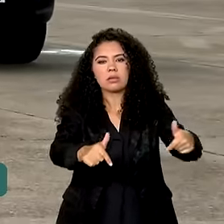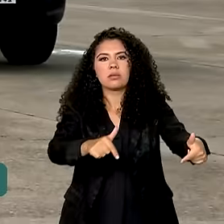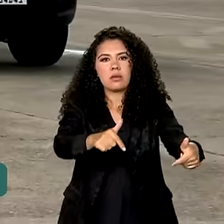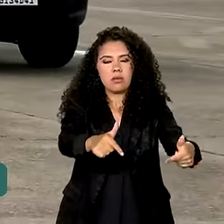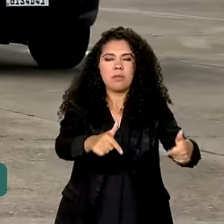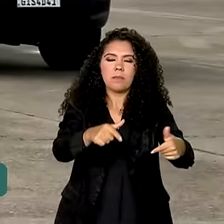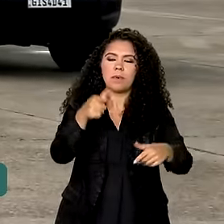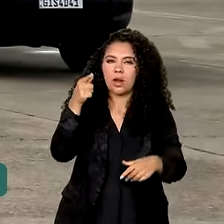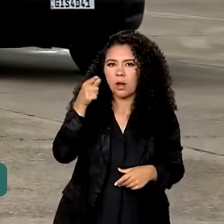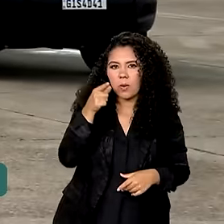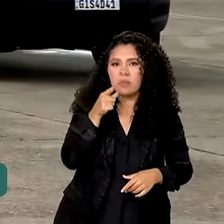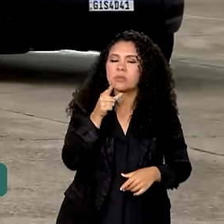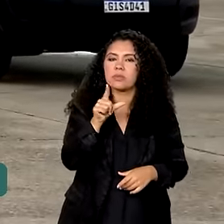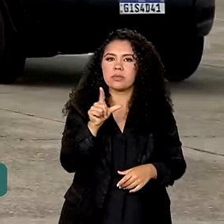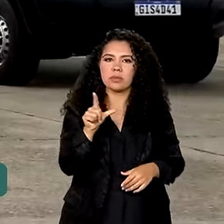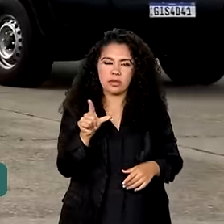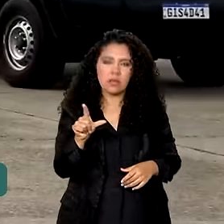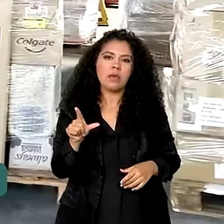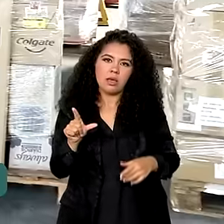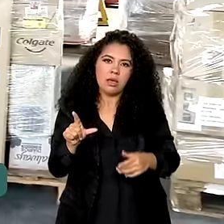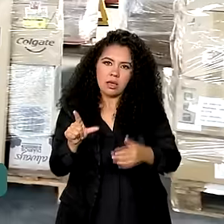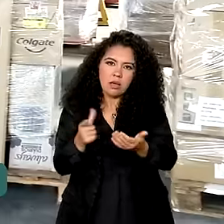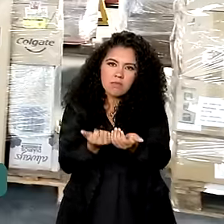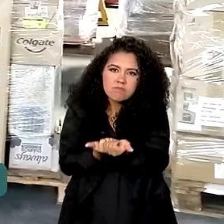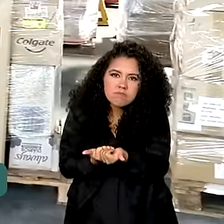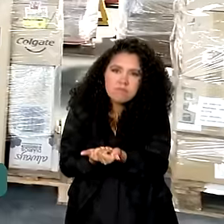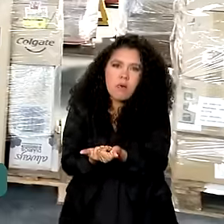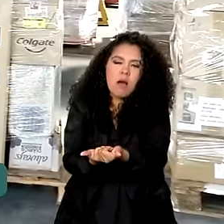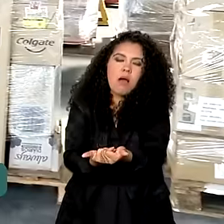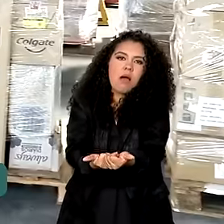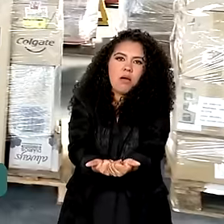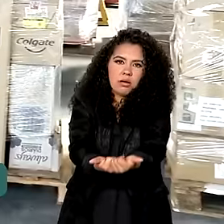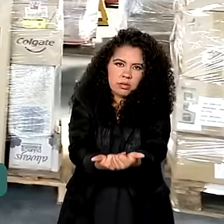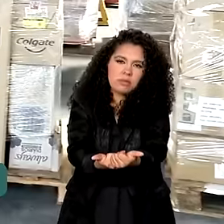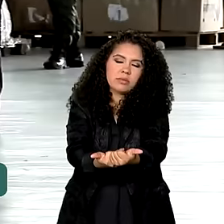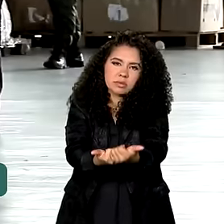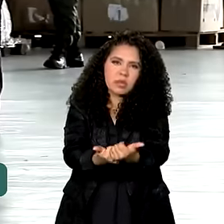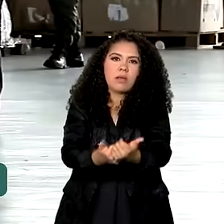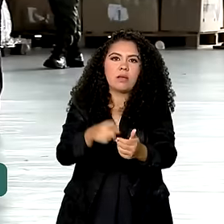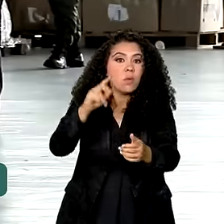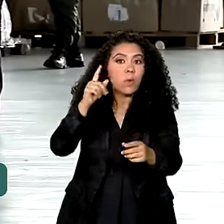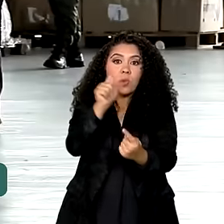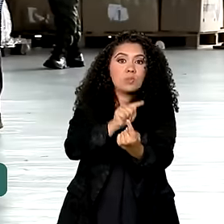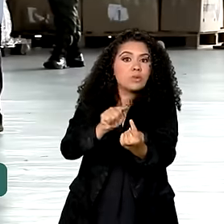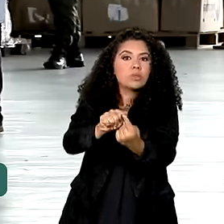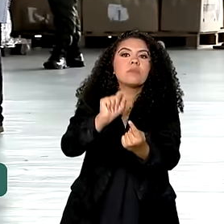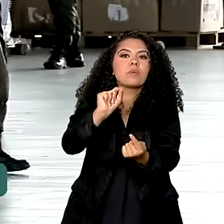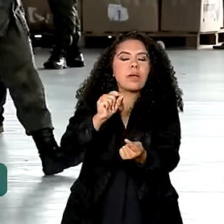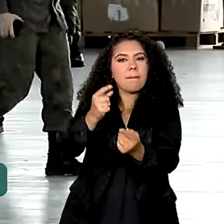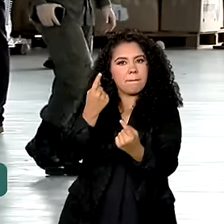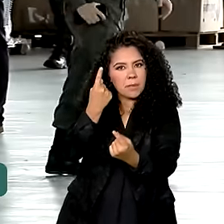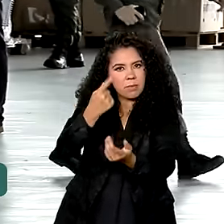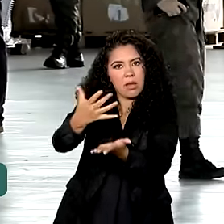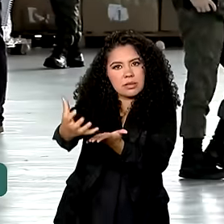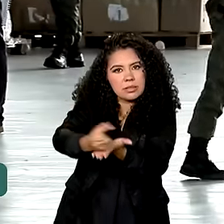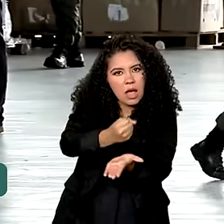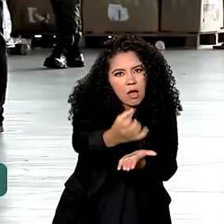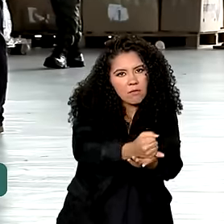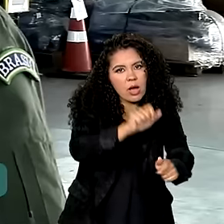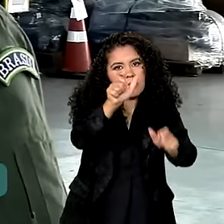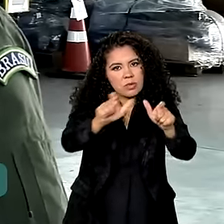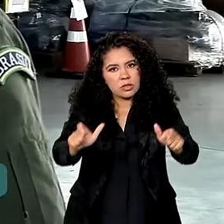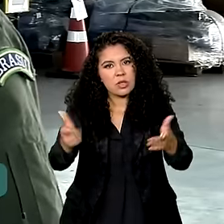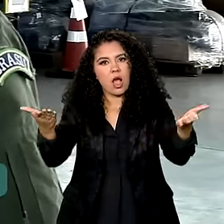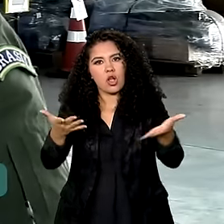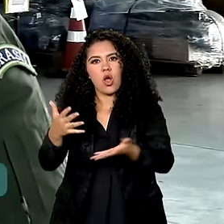todas as ações relativas, no primeiro momento, a salvamento e depois, agora, recebimento e